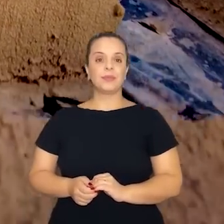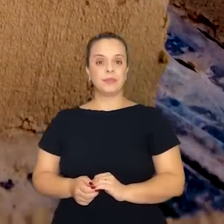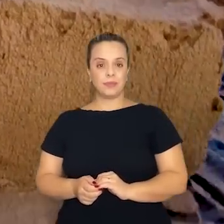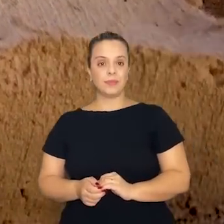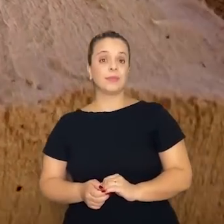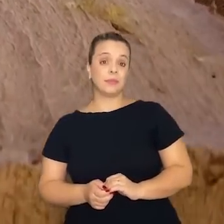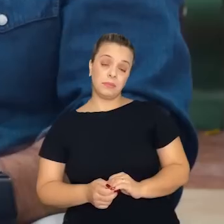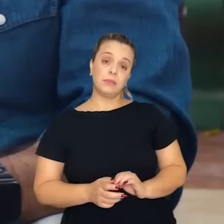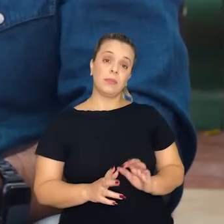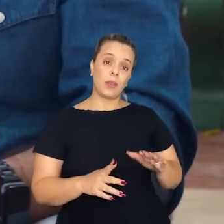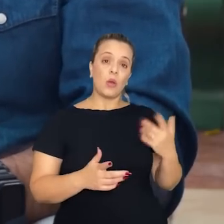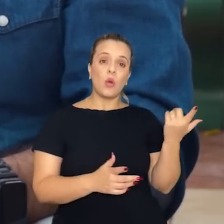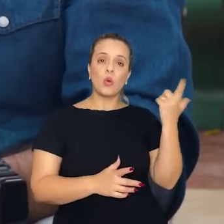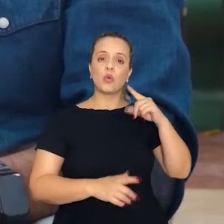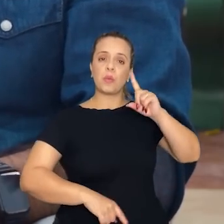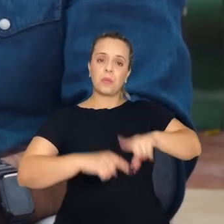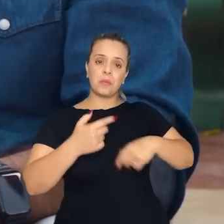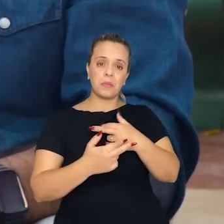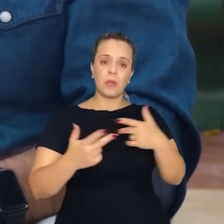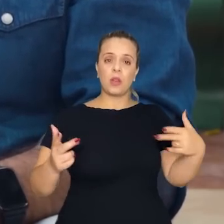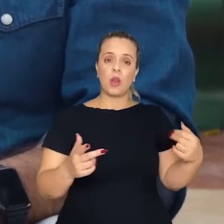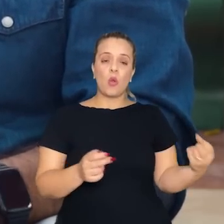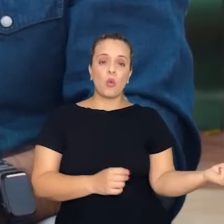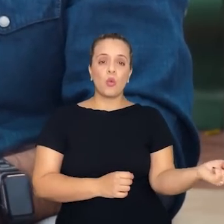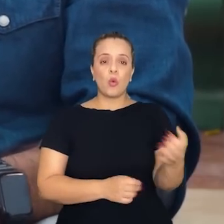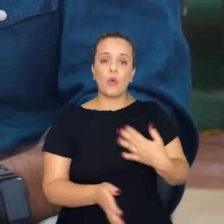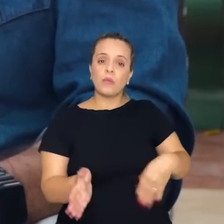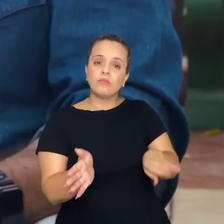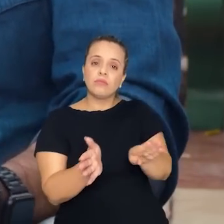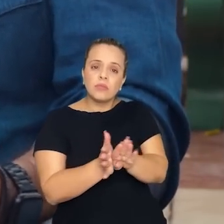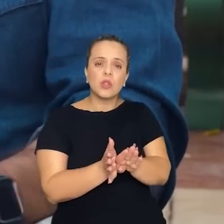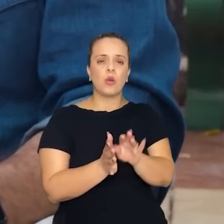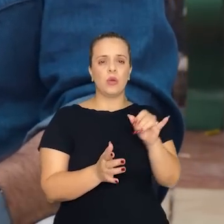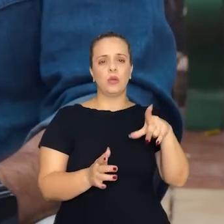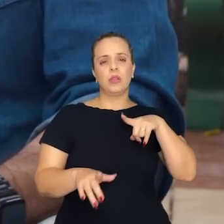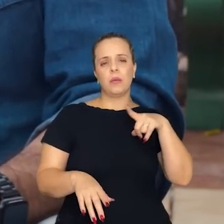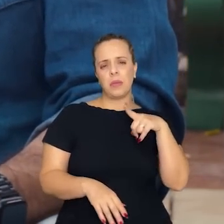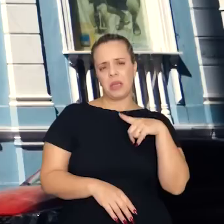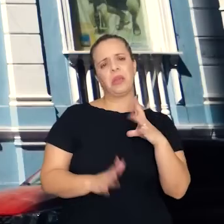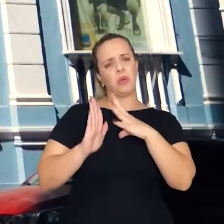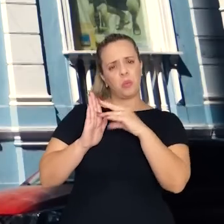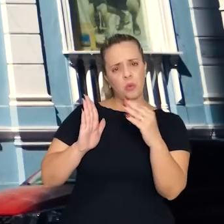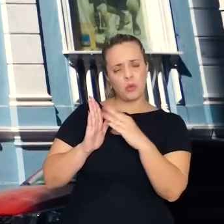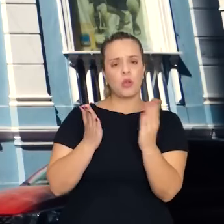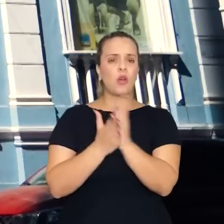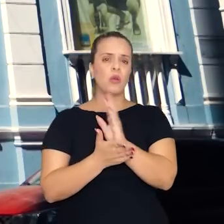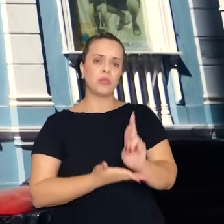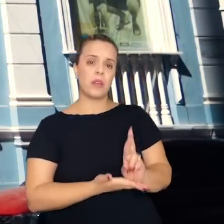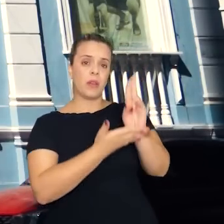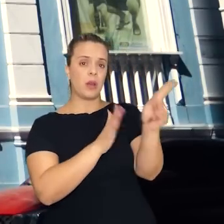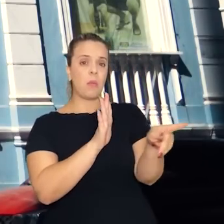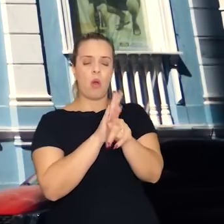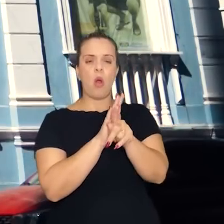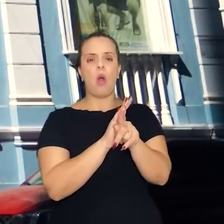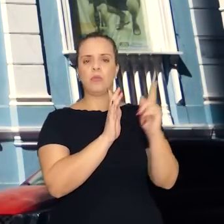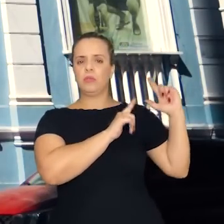Pela chegada de materiais, de molduras, de modelos de moldura de referência clássica, né? Que a